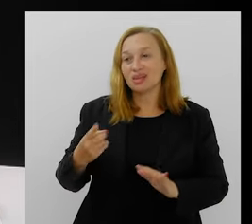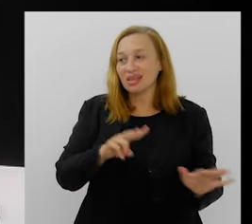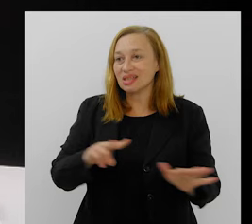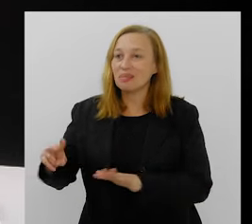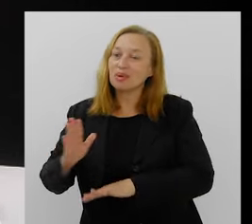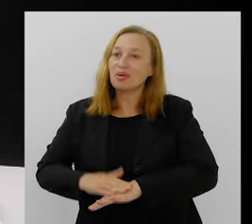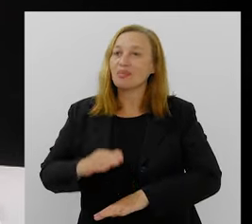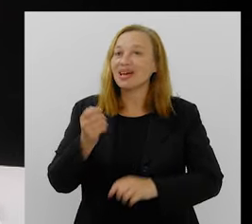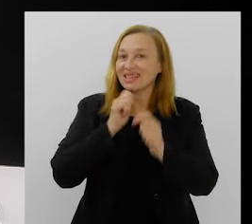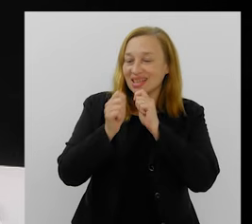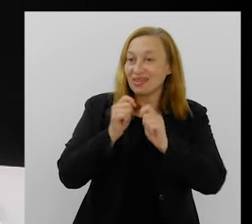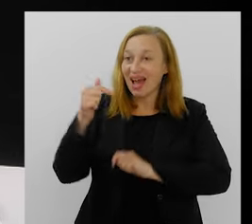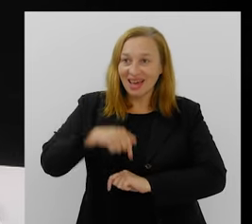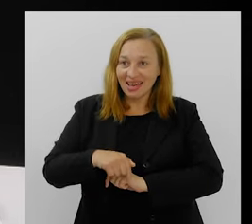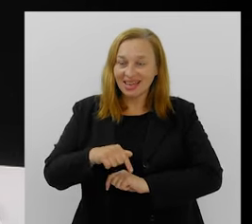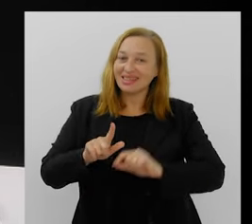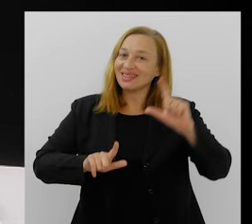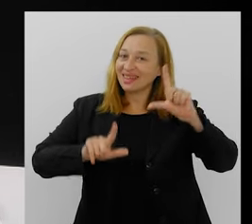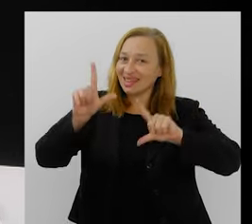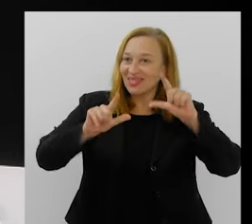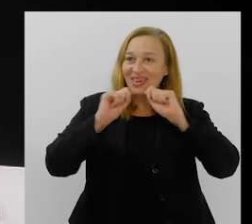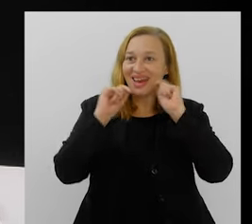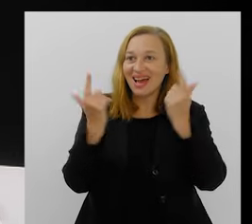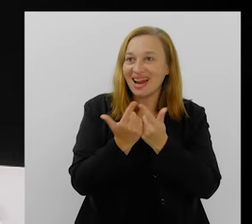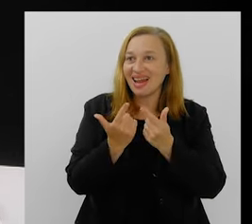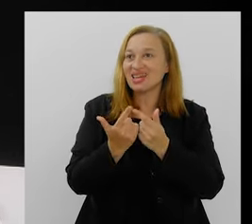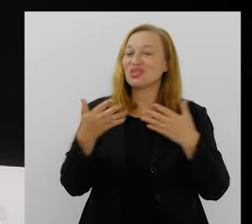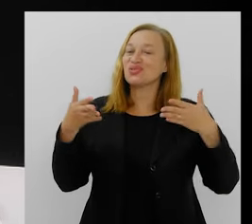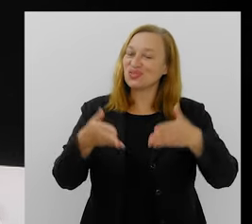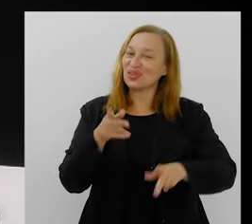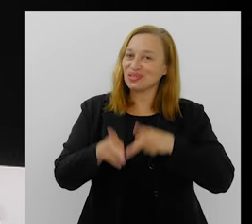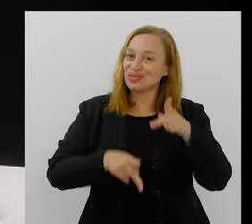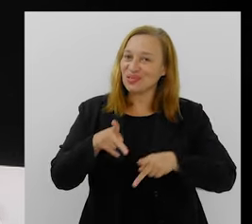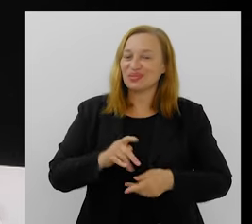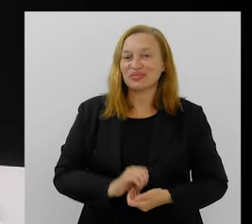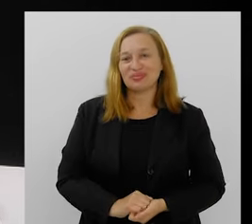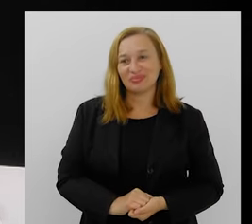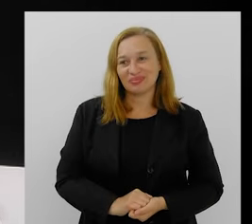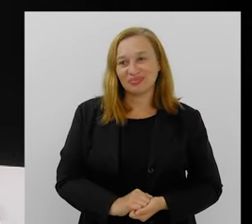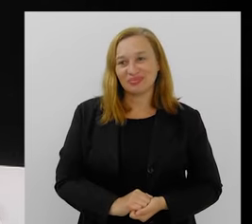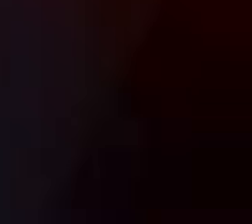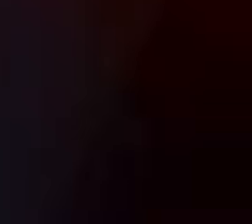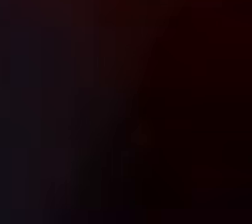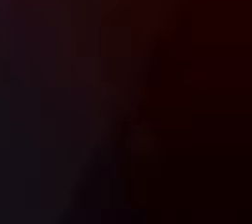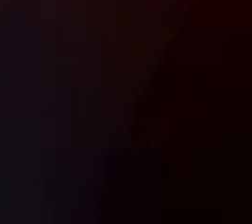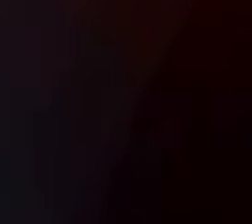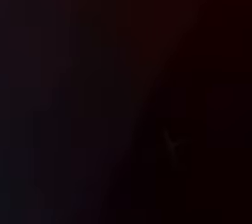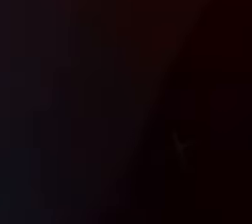que vem com mais uma entrevista aqui na TV Alerj, o canal do povo.